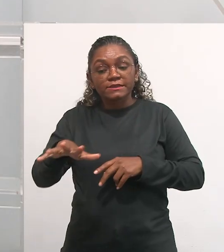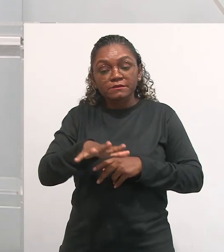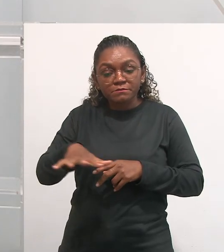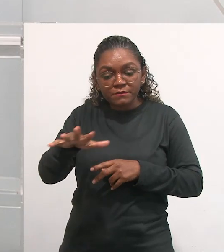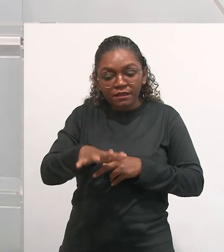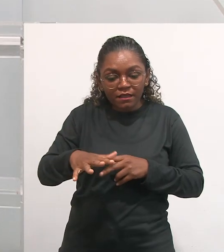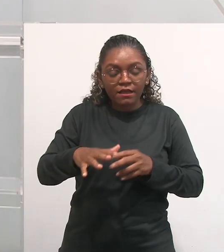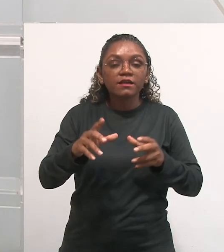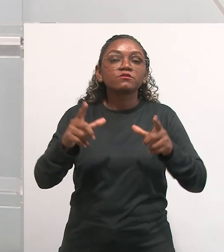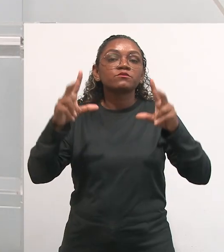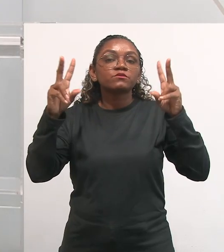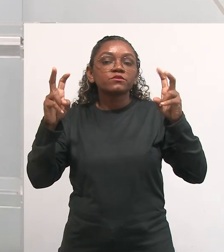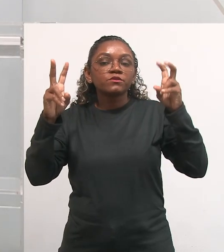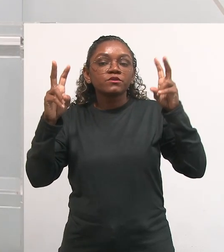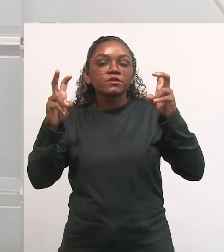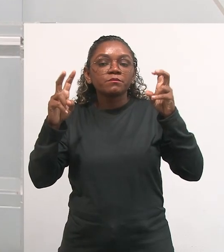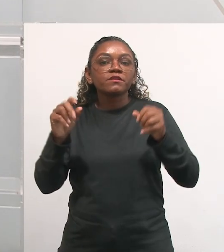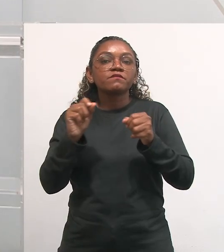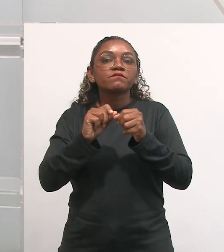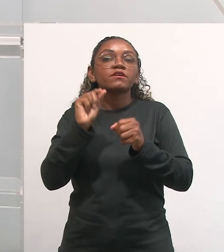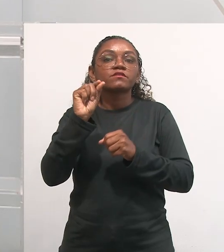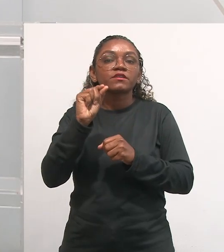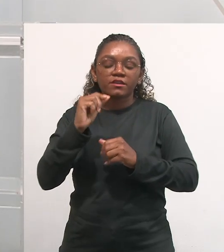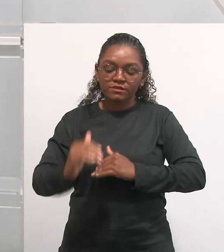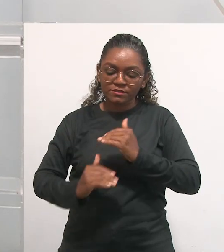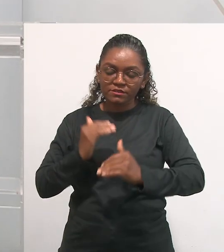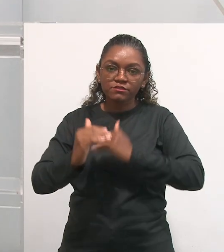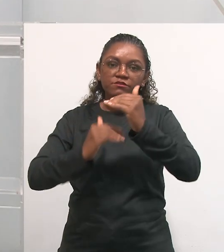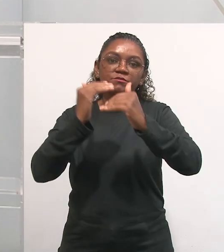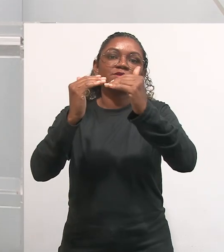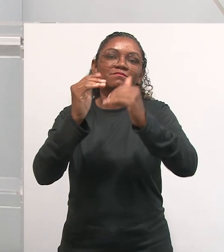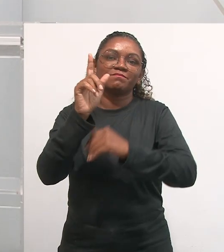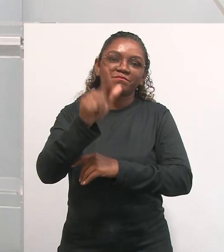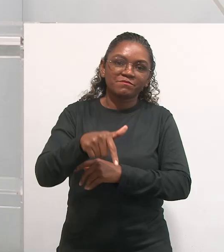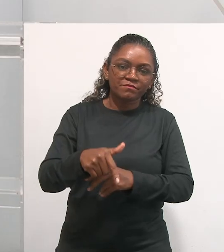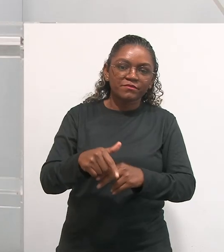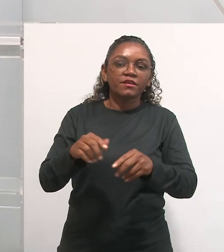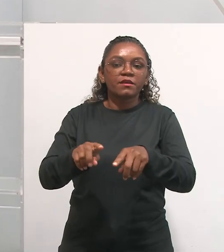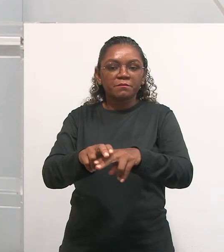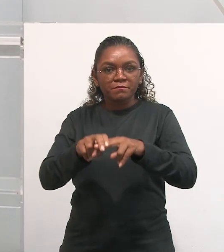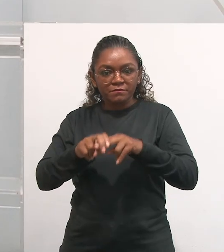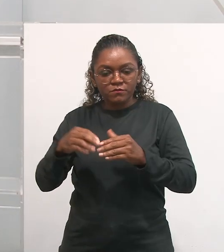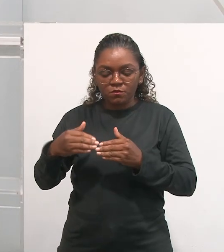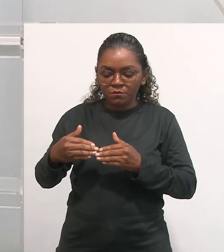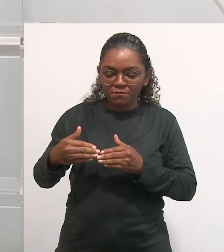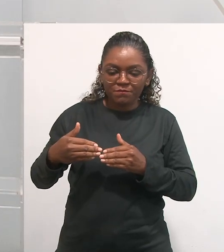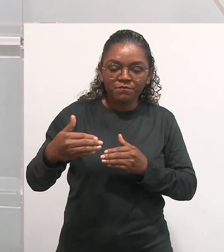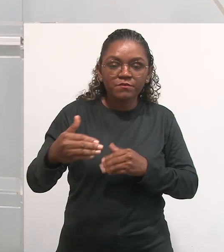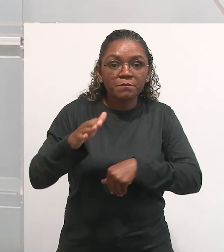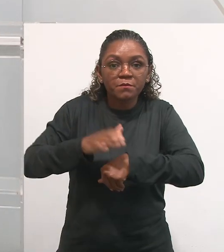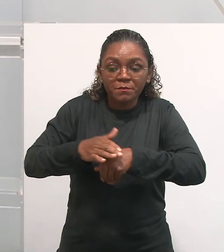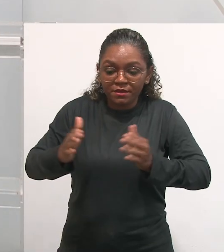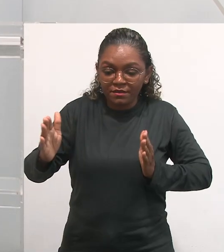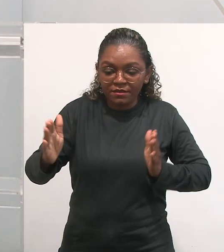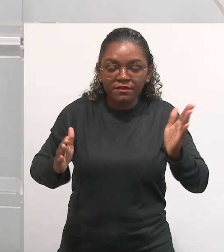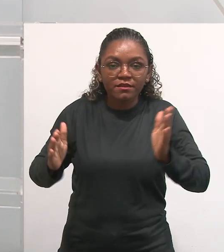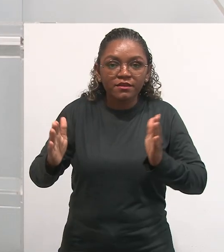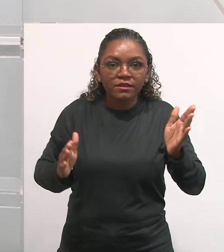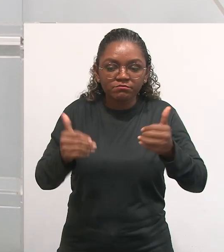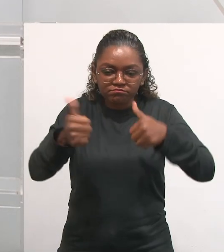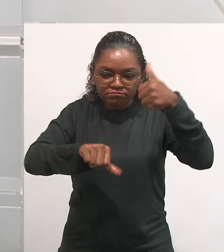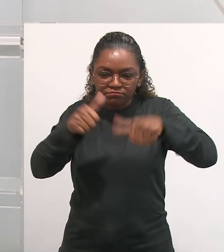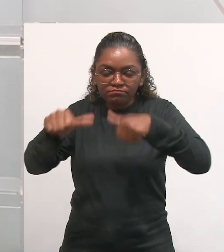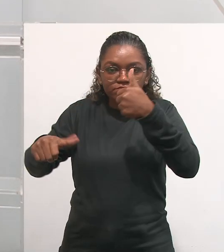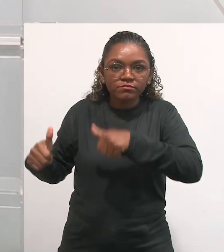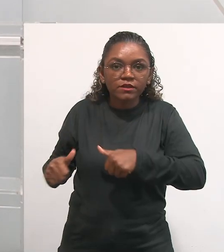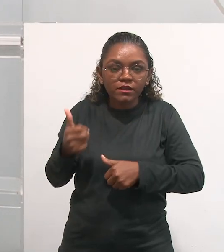caracteriza como zona de desenvolvimento proximal. A partir desse momento, dessa análise, que ele